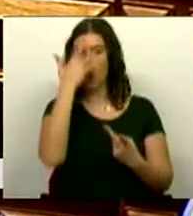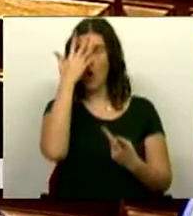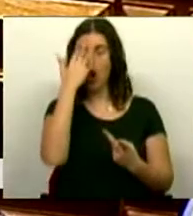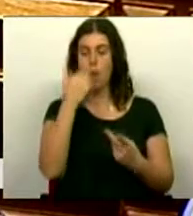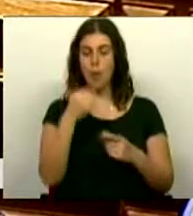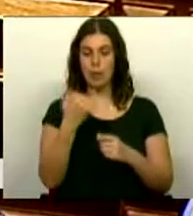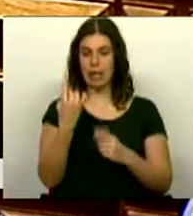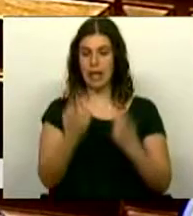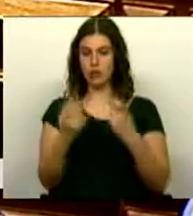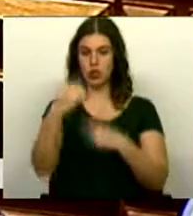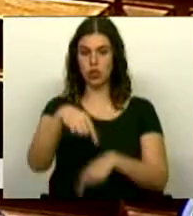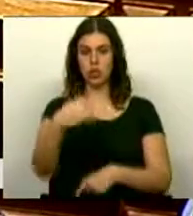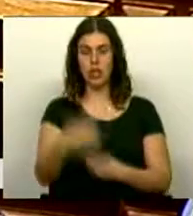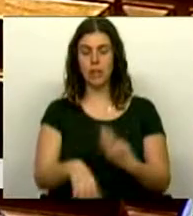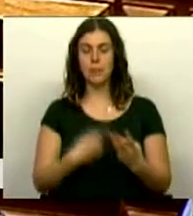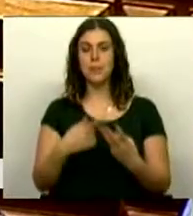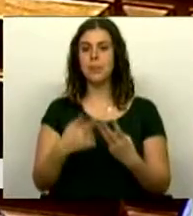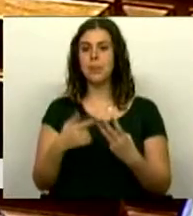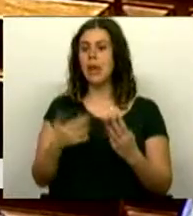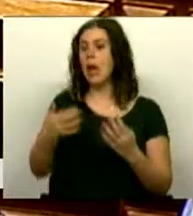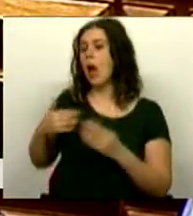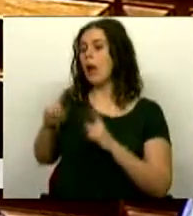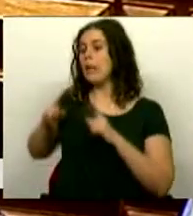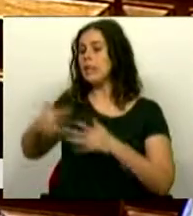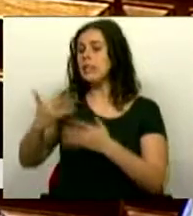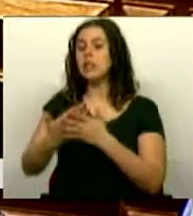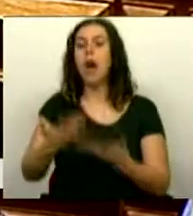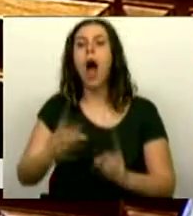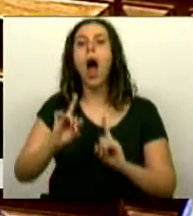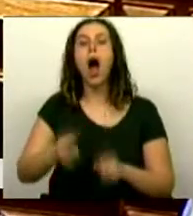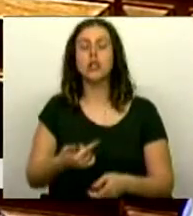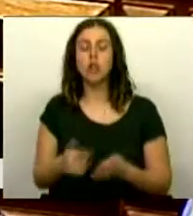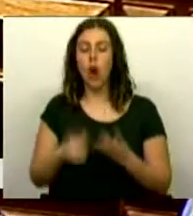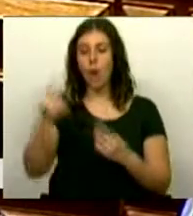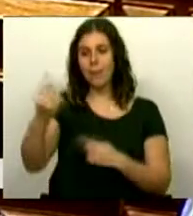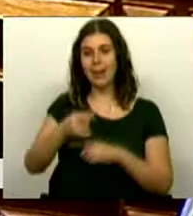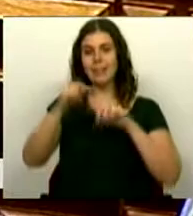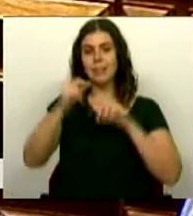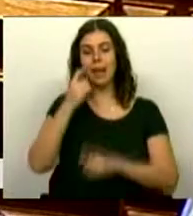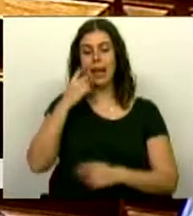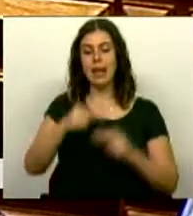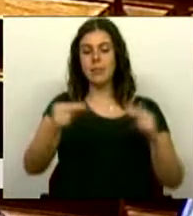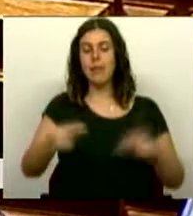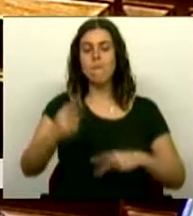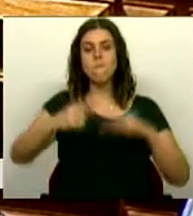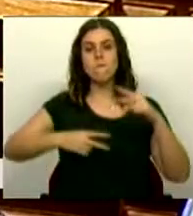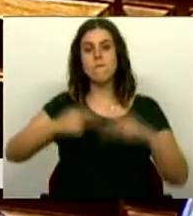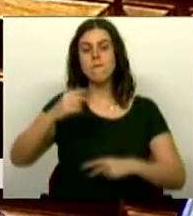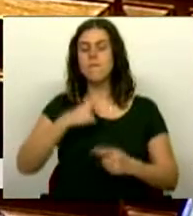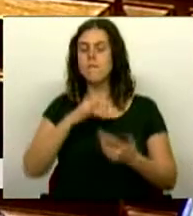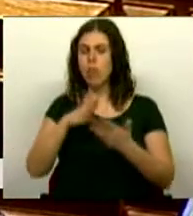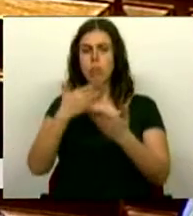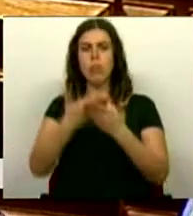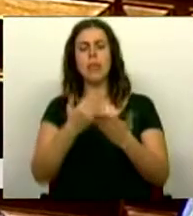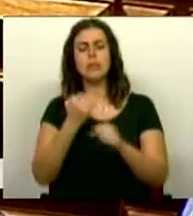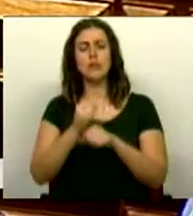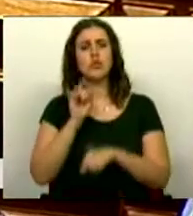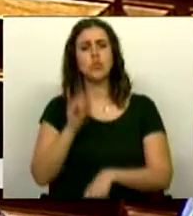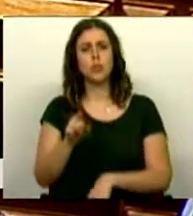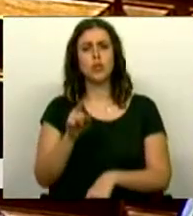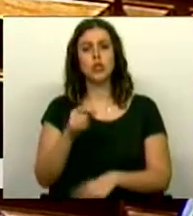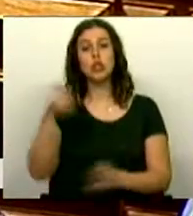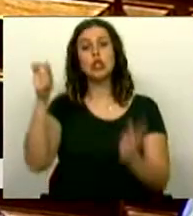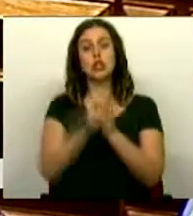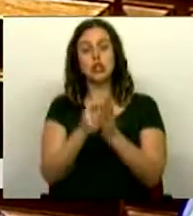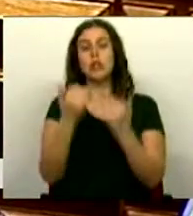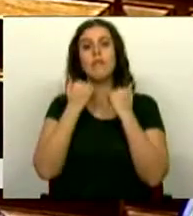por eles detidas, desde quando são, como obrigar e obrigar também os intermediários financeiros a prestarem este serviço, registro e